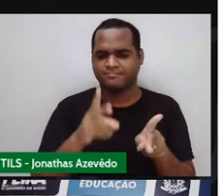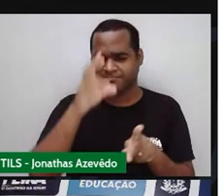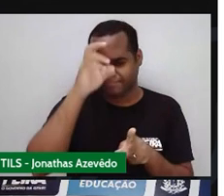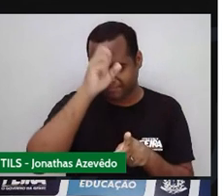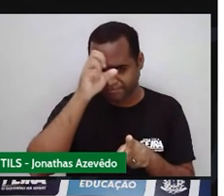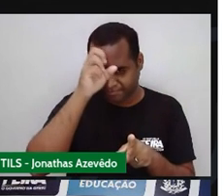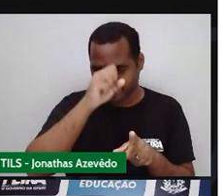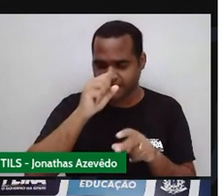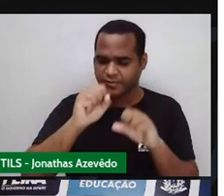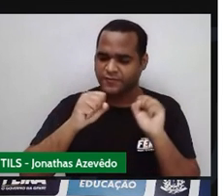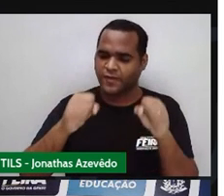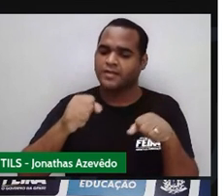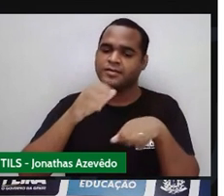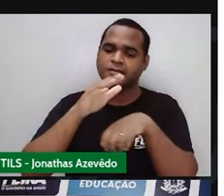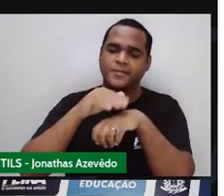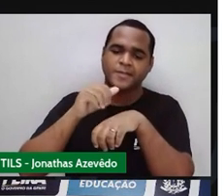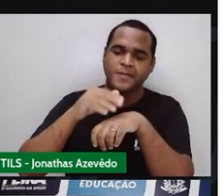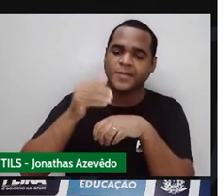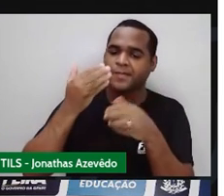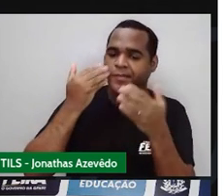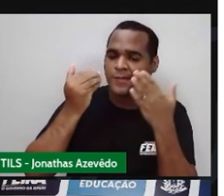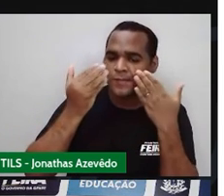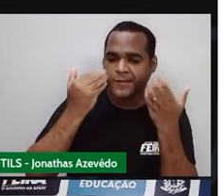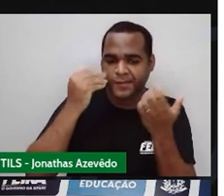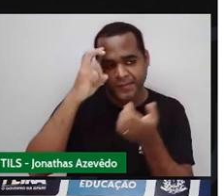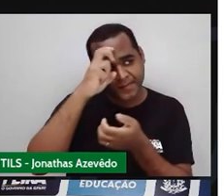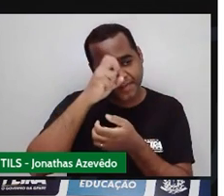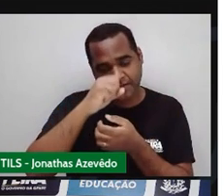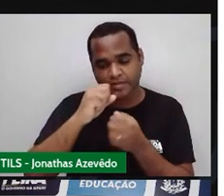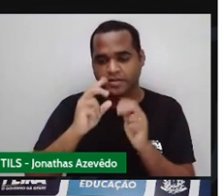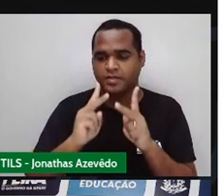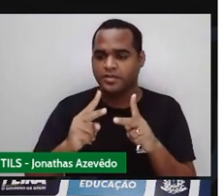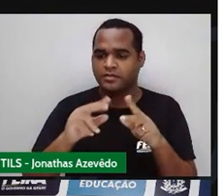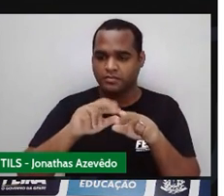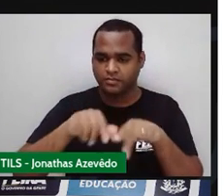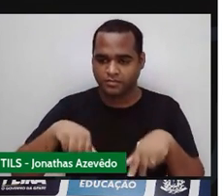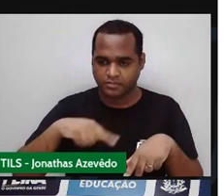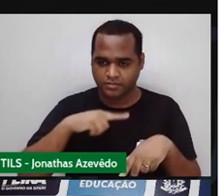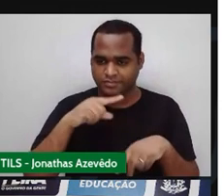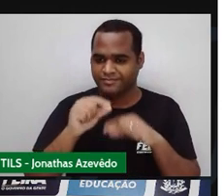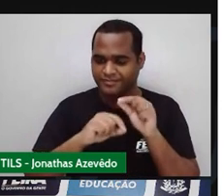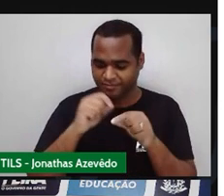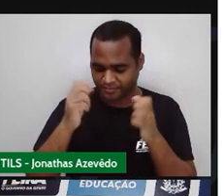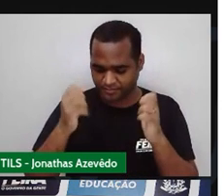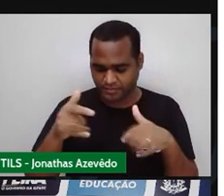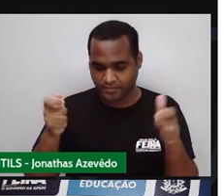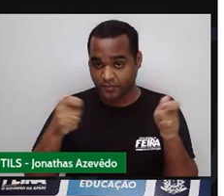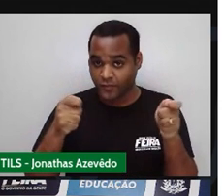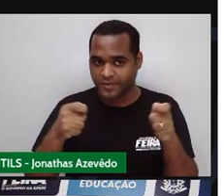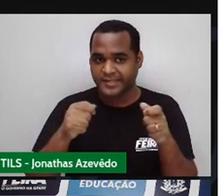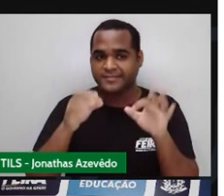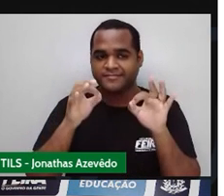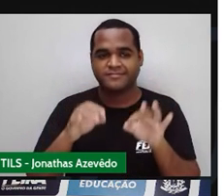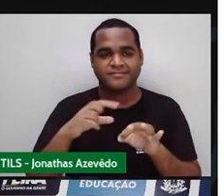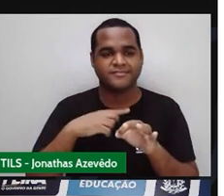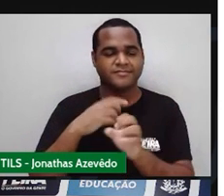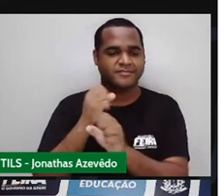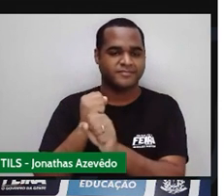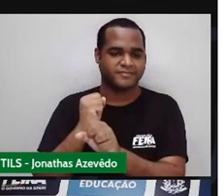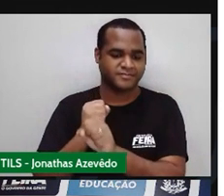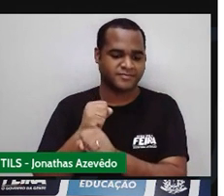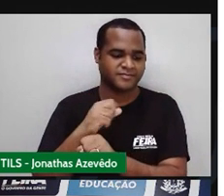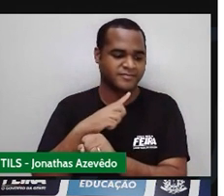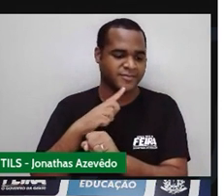Busca perceber situações desse nosso mundo real, onde você consiga ver que é possível calcular a área de